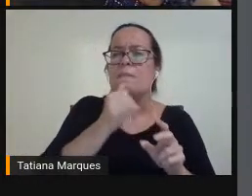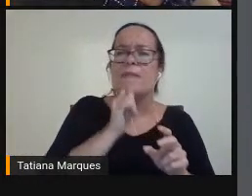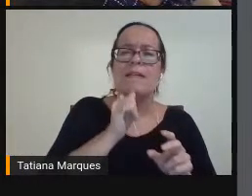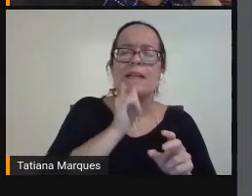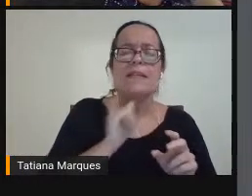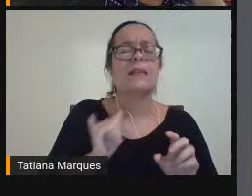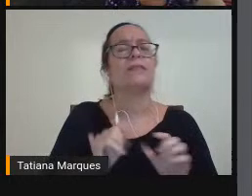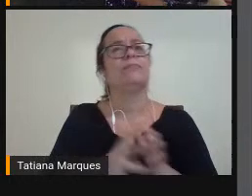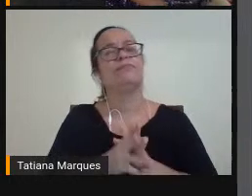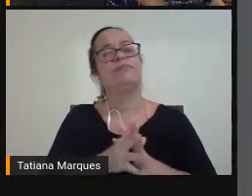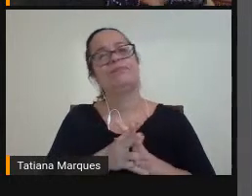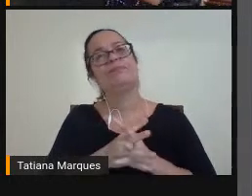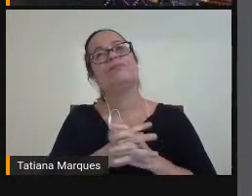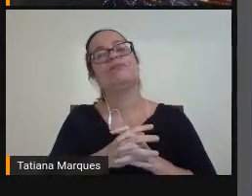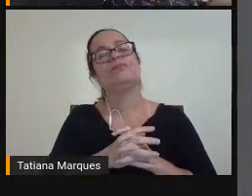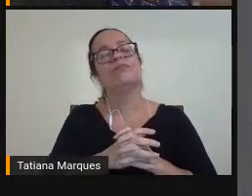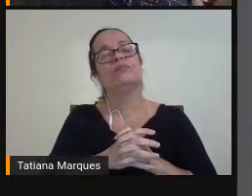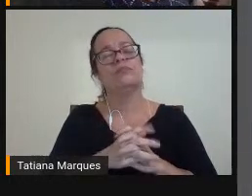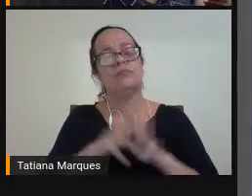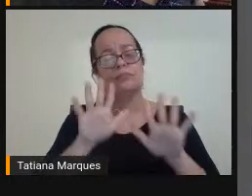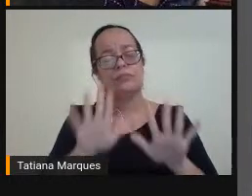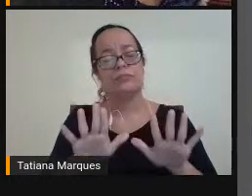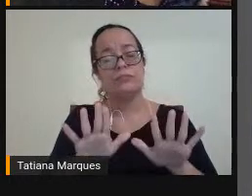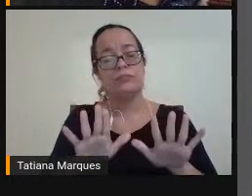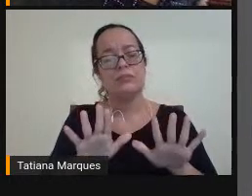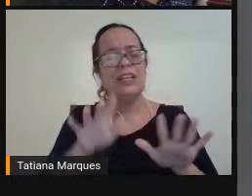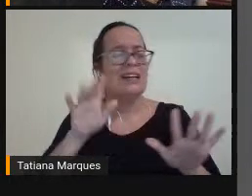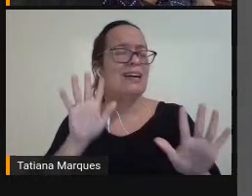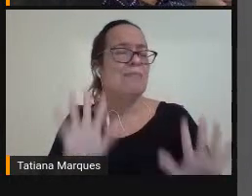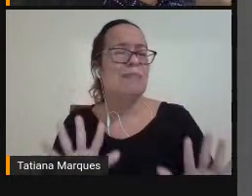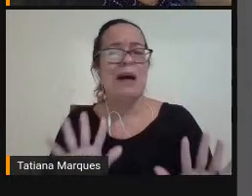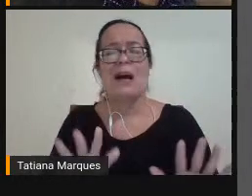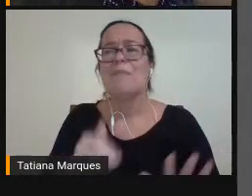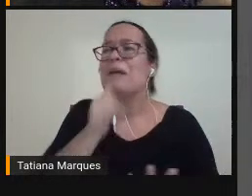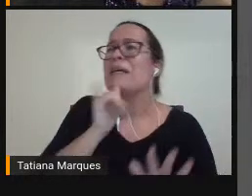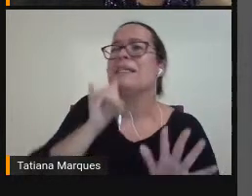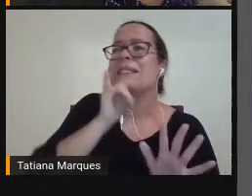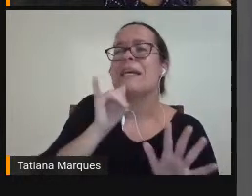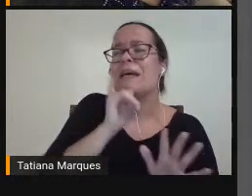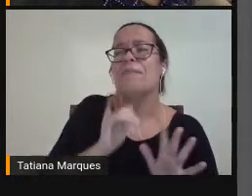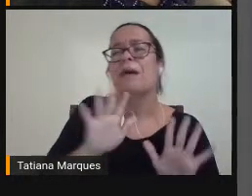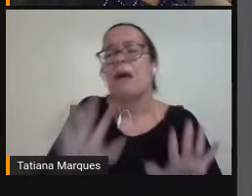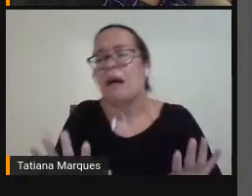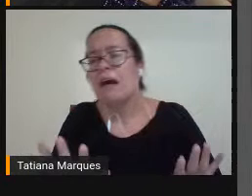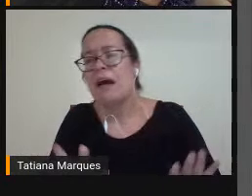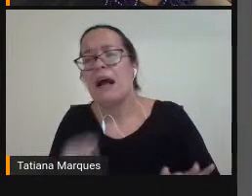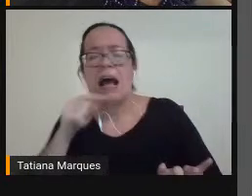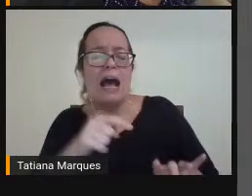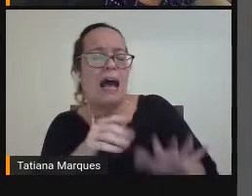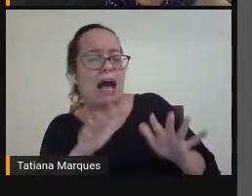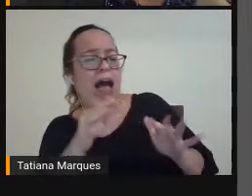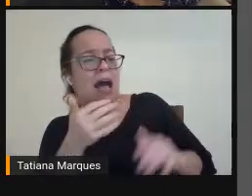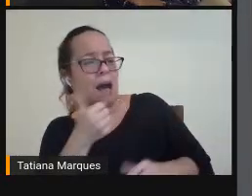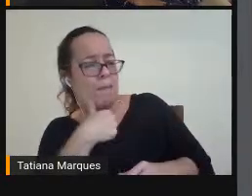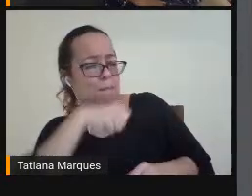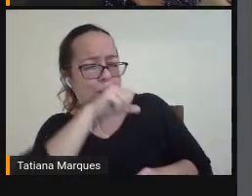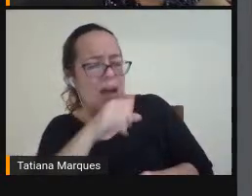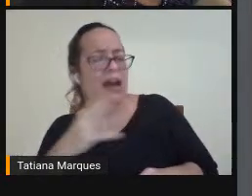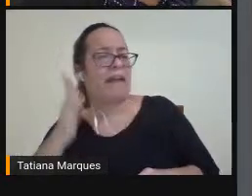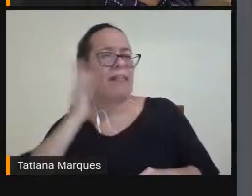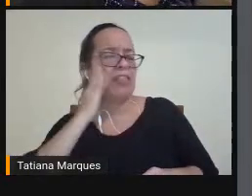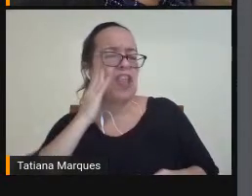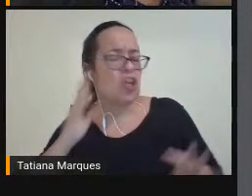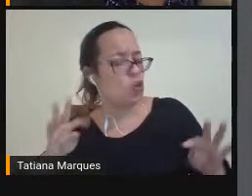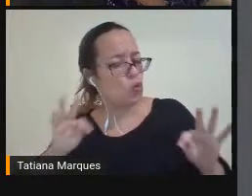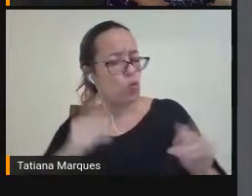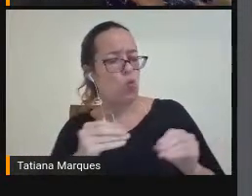assim Não Mas É porque Eu A mãe Entende tudo O que ele Quer Entende Tudo O